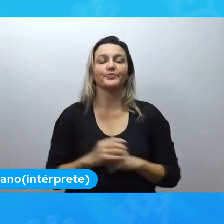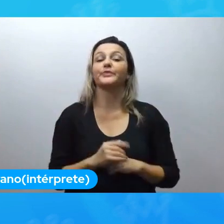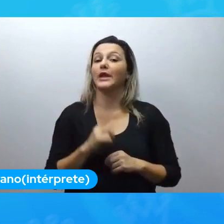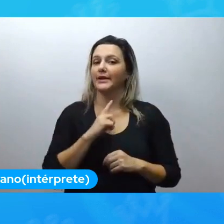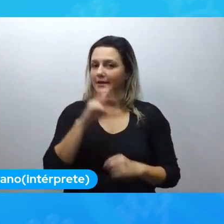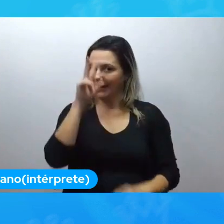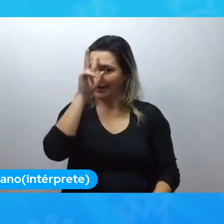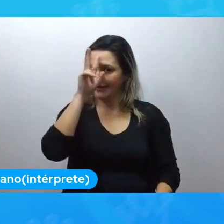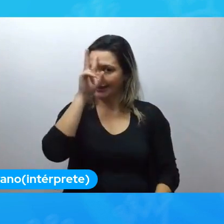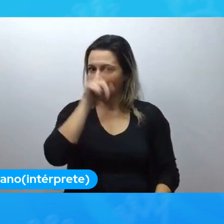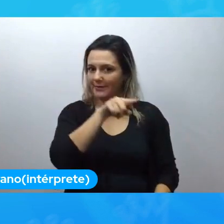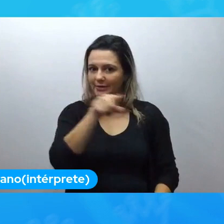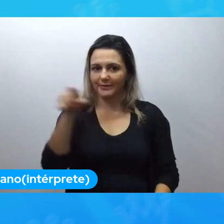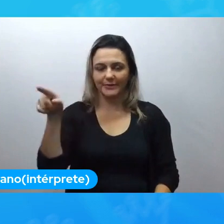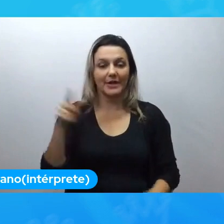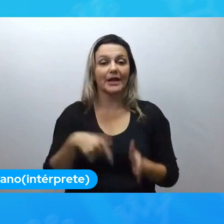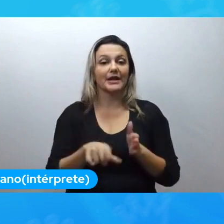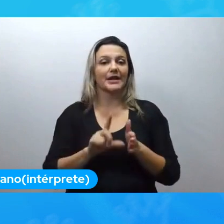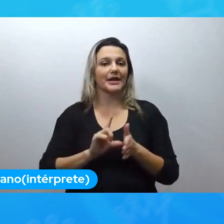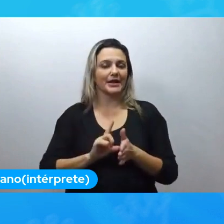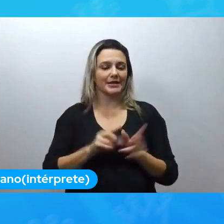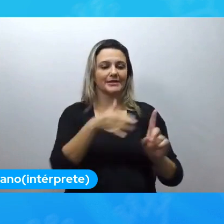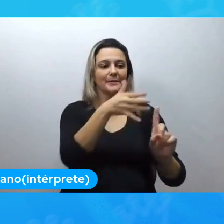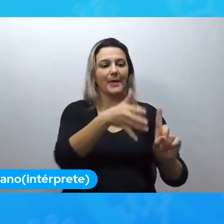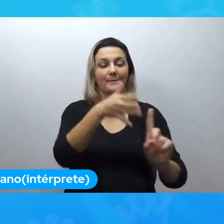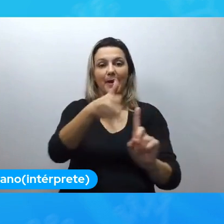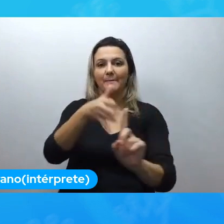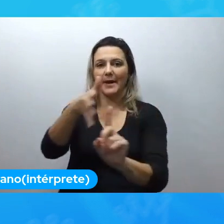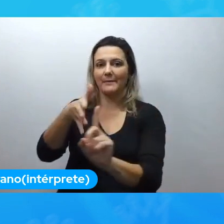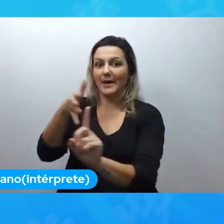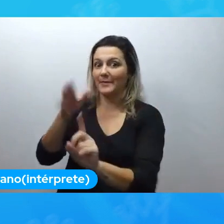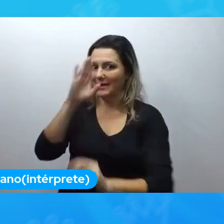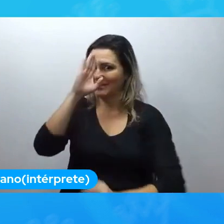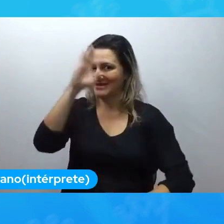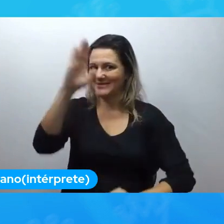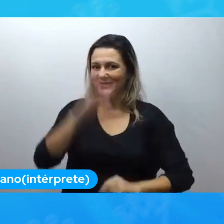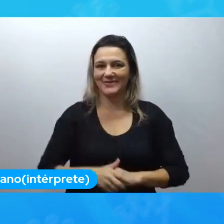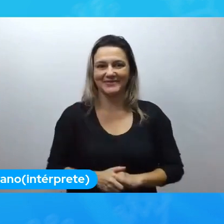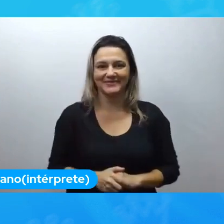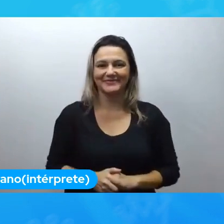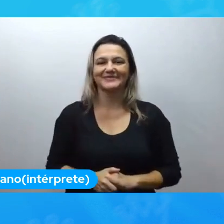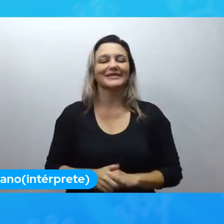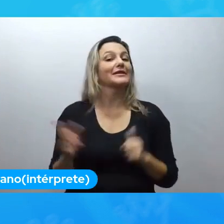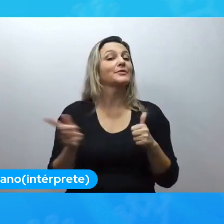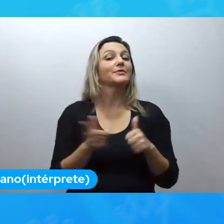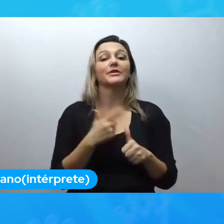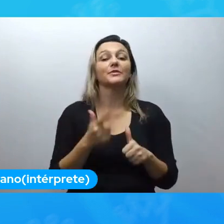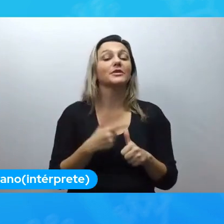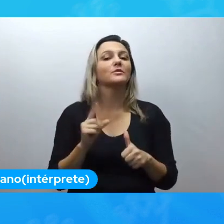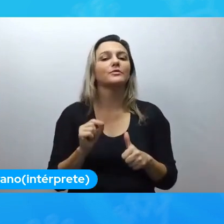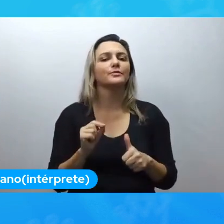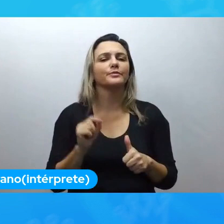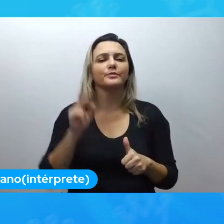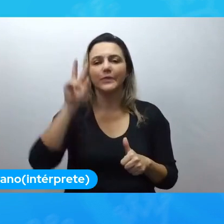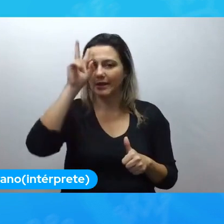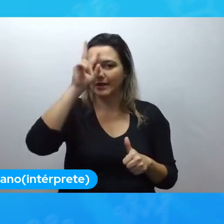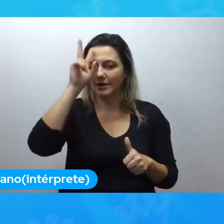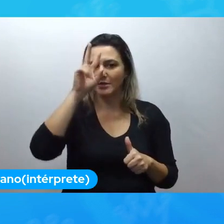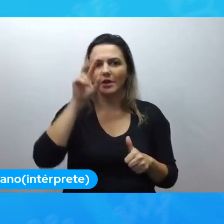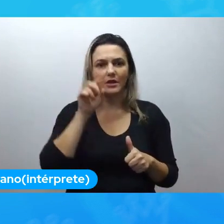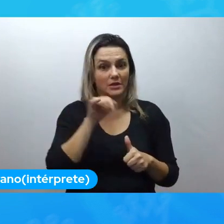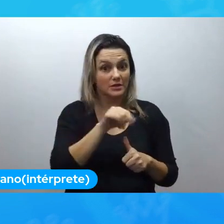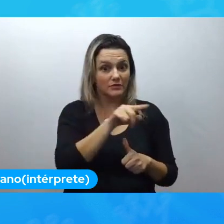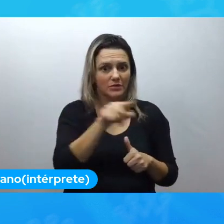para vocês antes de a gente receber a nossa keynote maravilhosa de hoje. E o primeiro dele é, lembre-se, se você